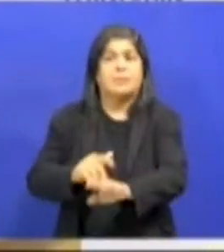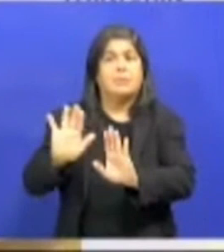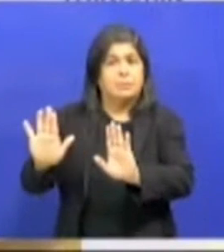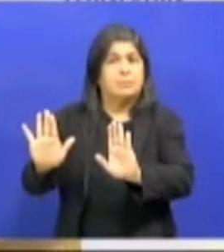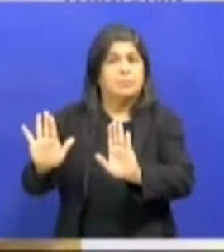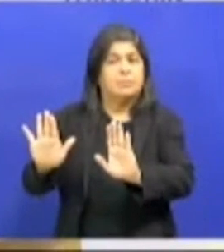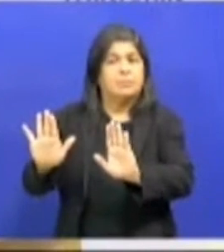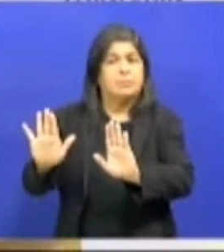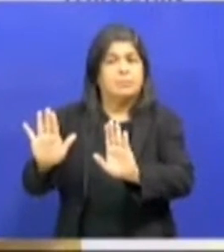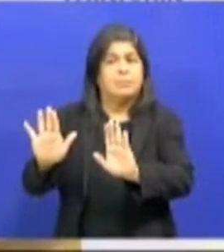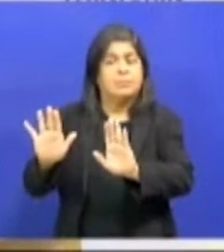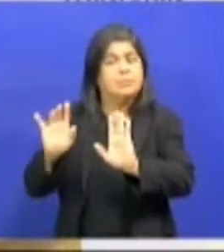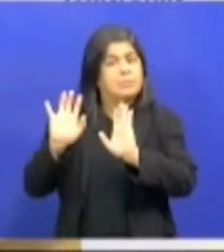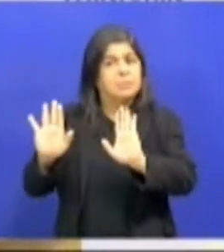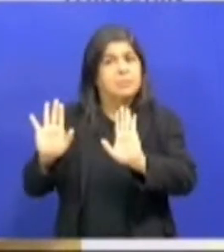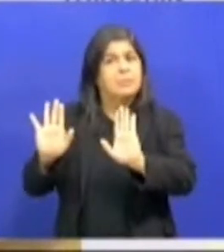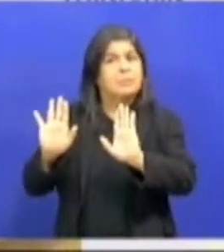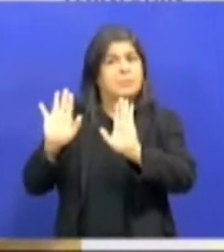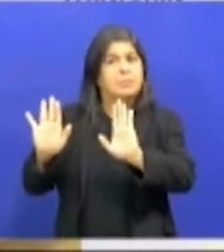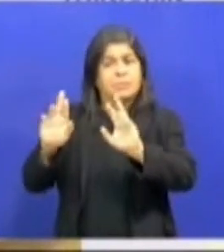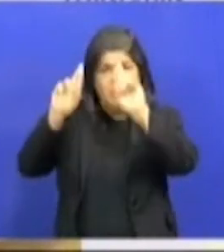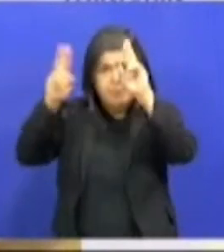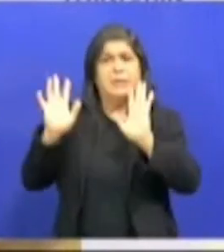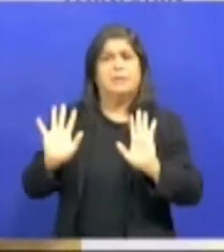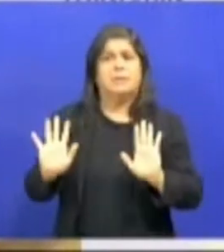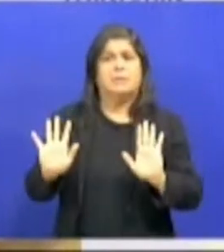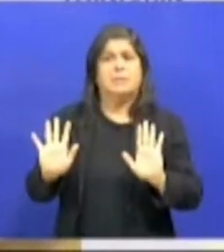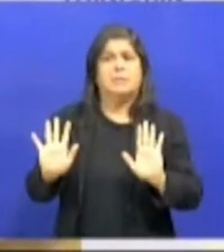respeito, respeito,